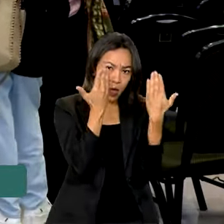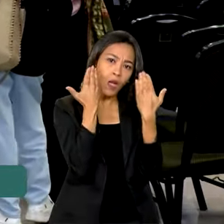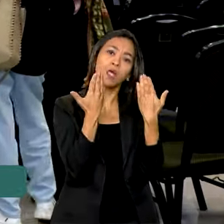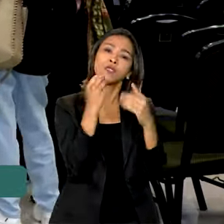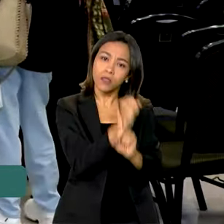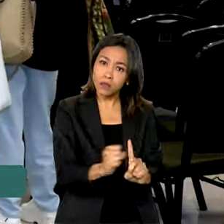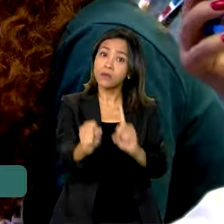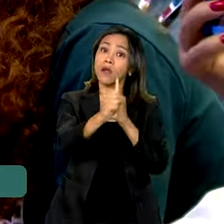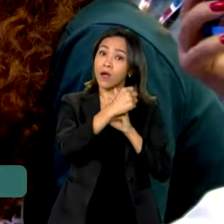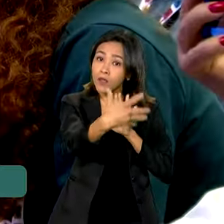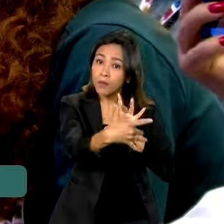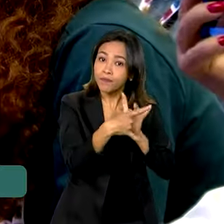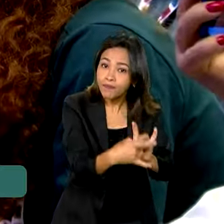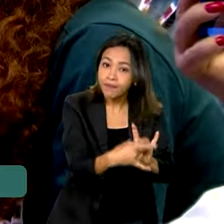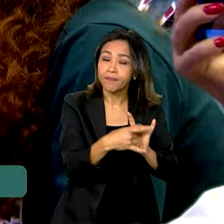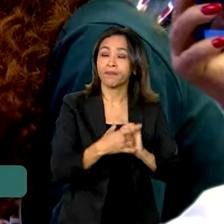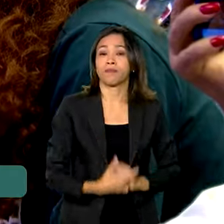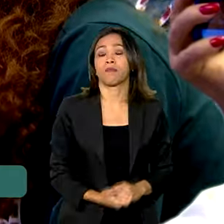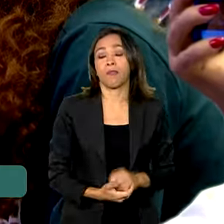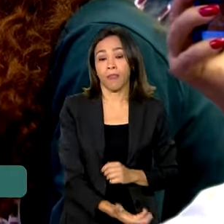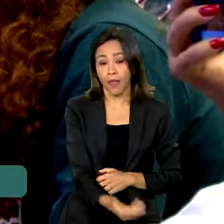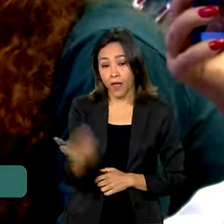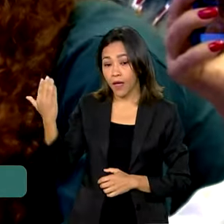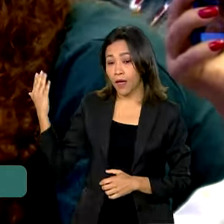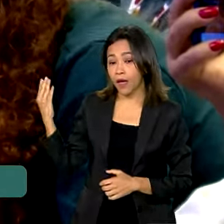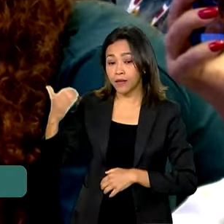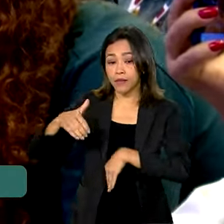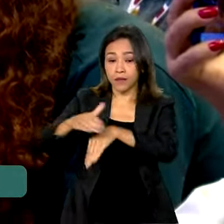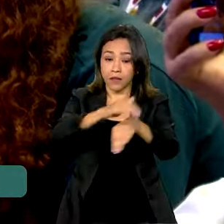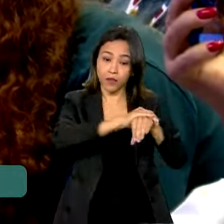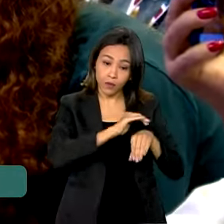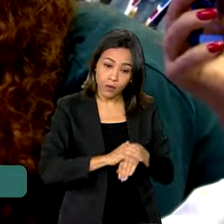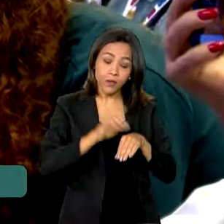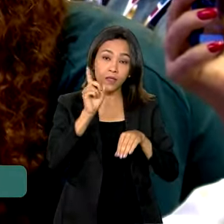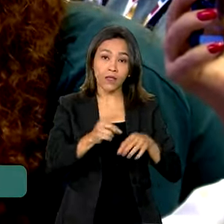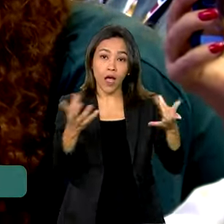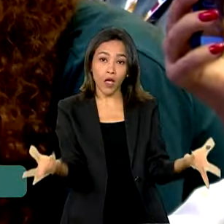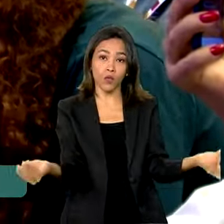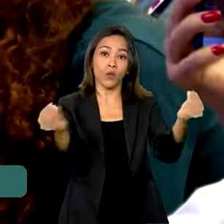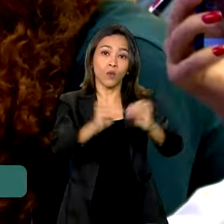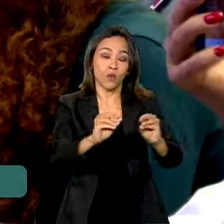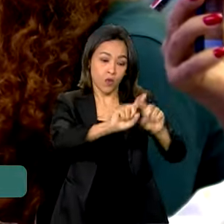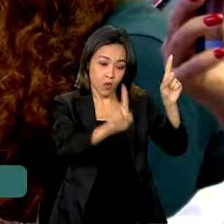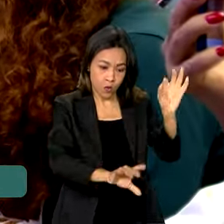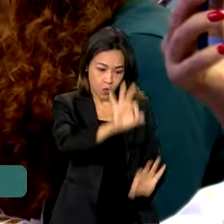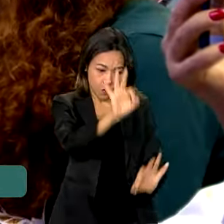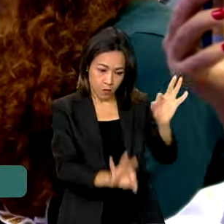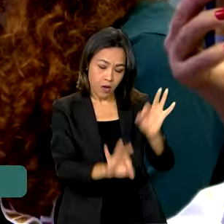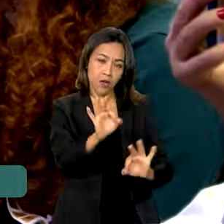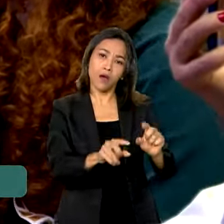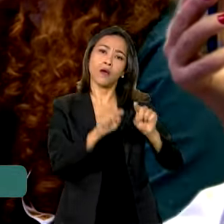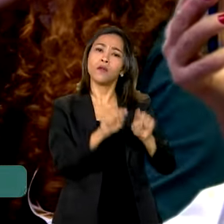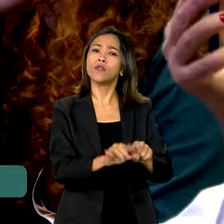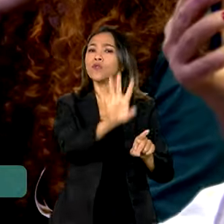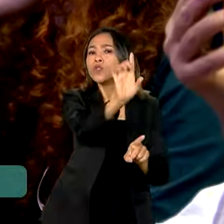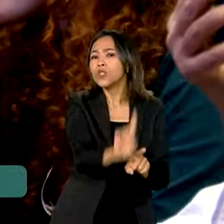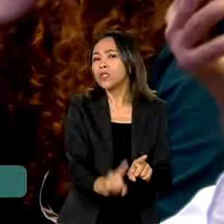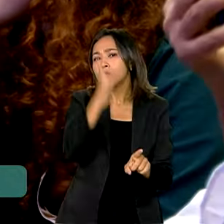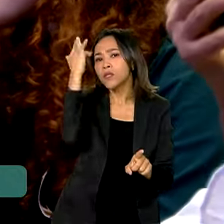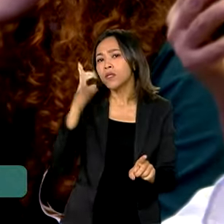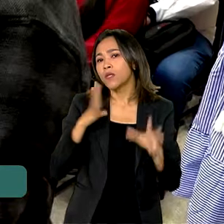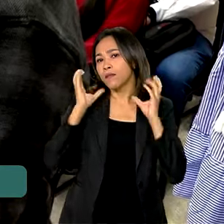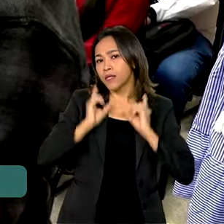e sociais. Iniciativas que se juntam ao Plano Nacional dos Direitos das Pessoas com